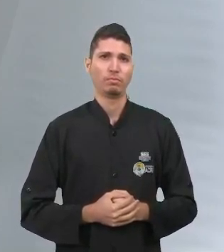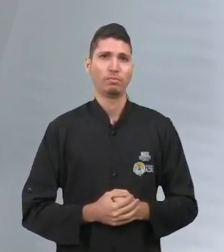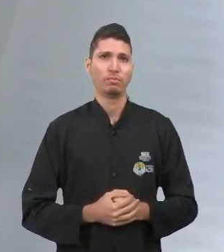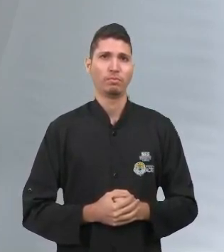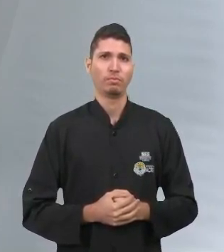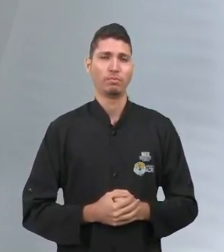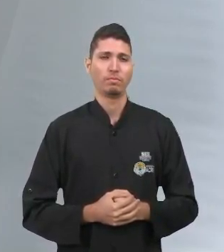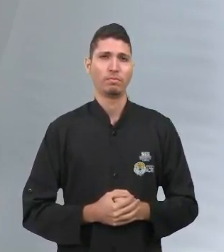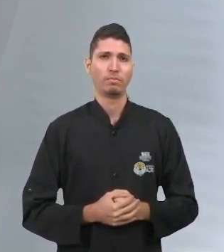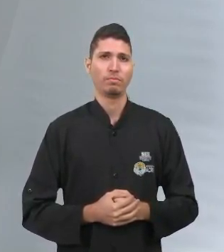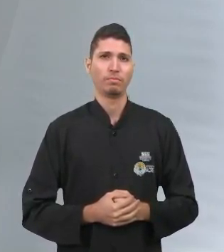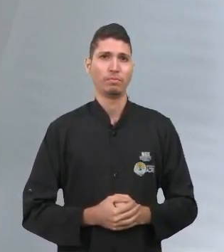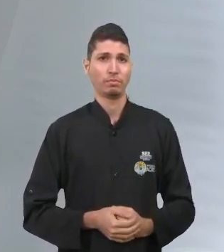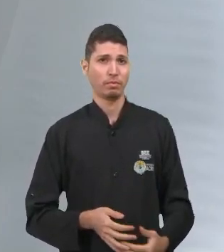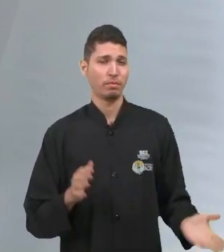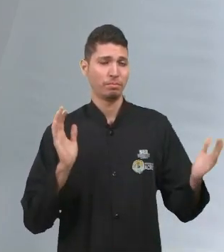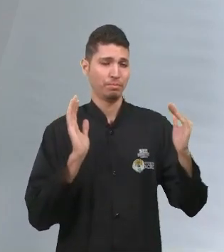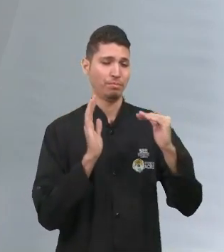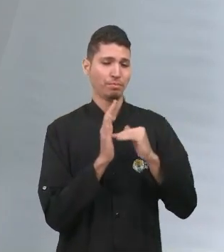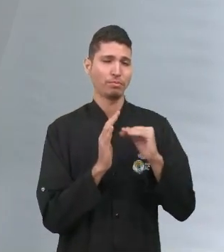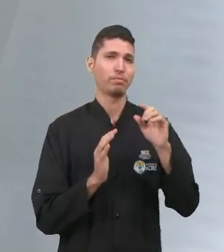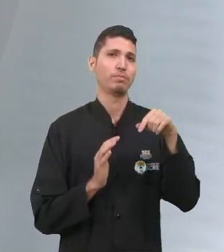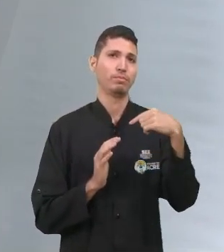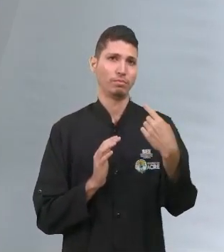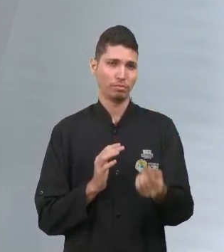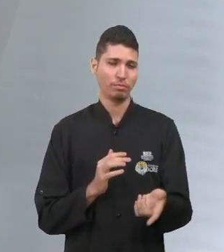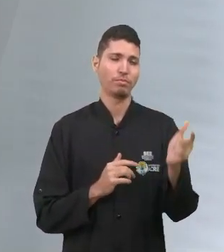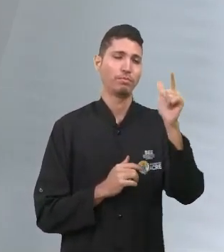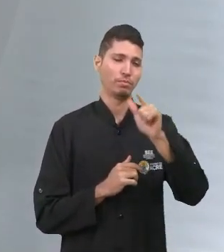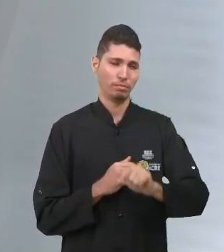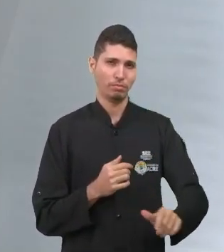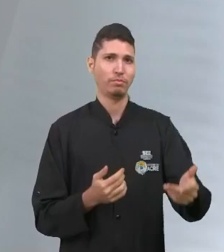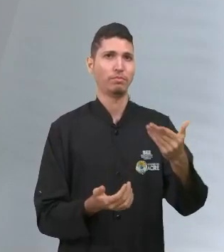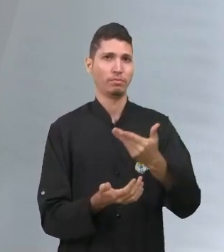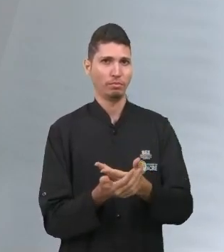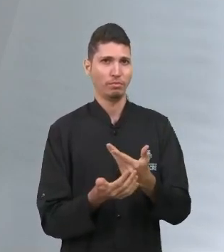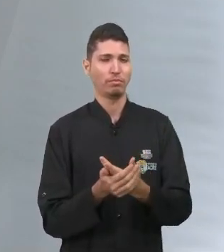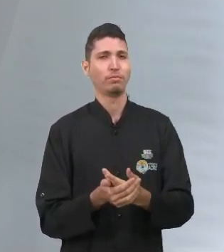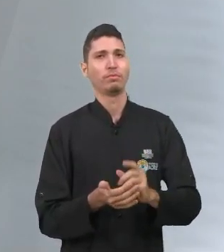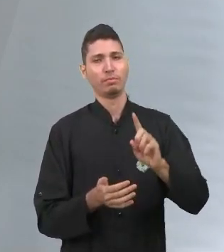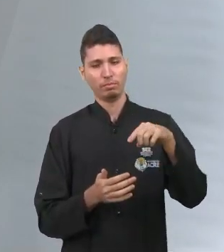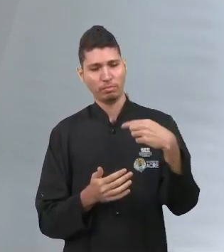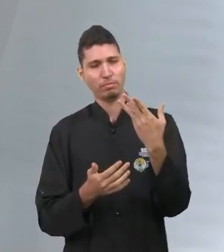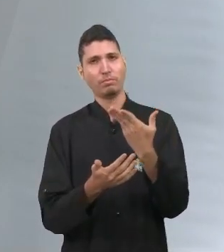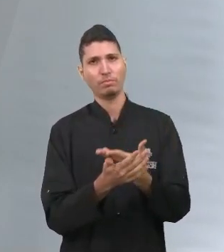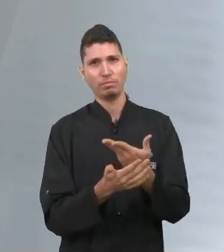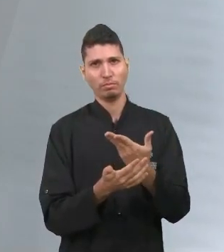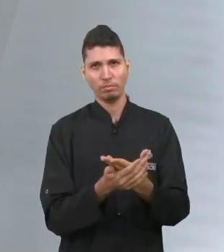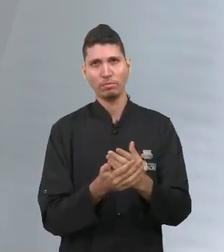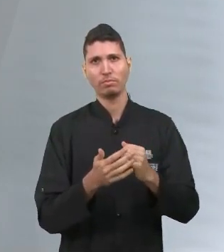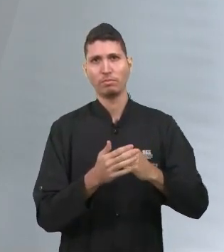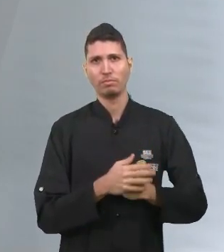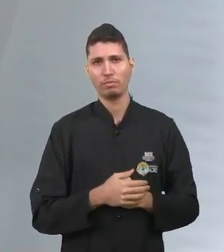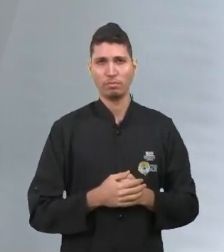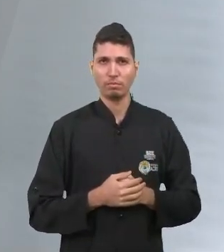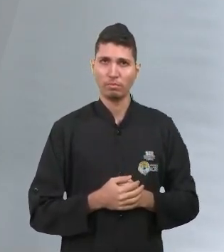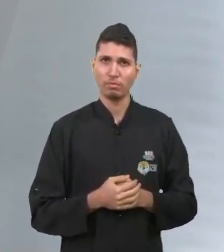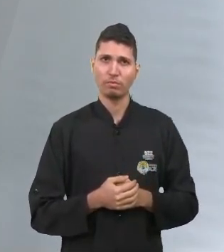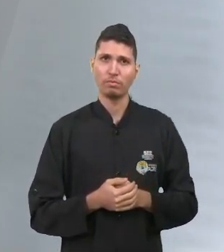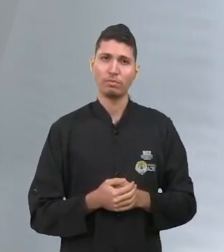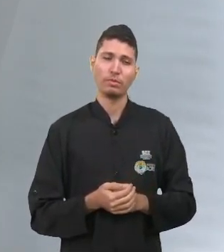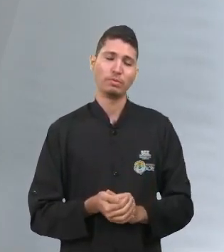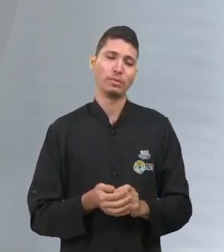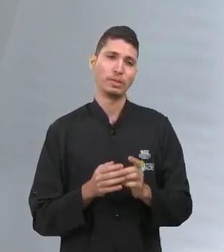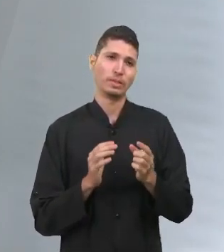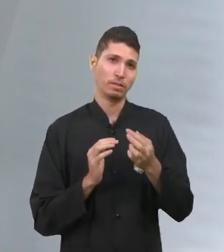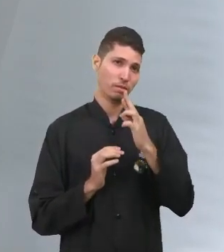isso, galerinha. Nós finalizamos aqui mais uma videoaula. Na próxima aula, a gente vai trazer a devolutiva da atividade